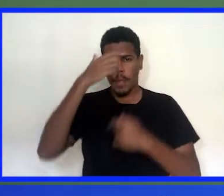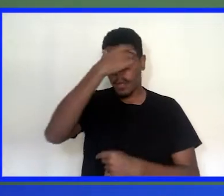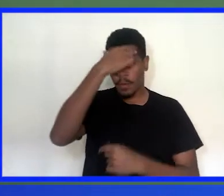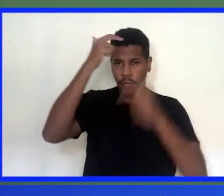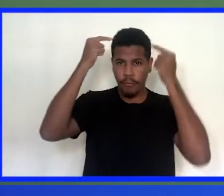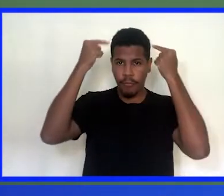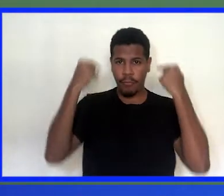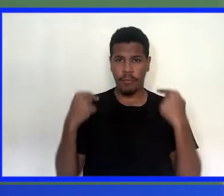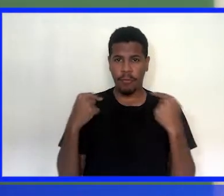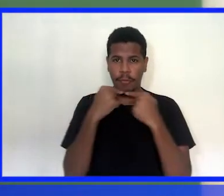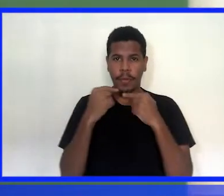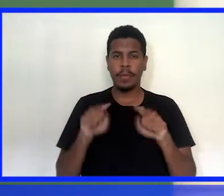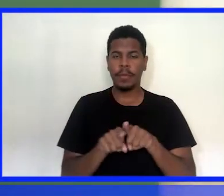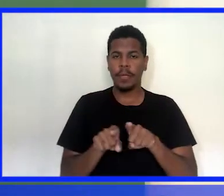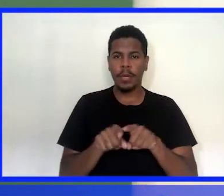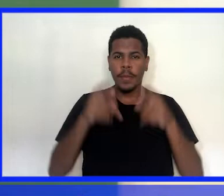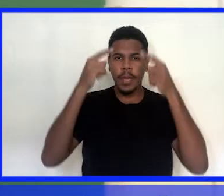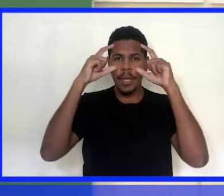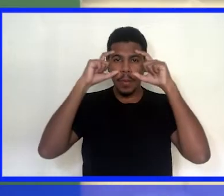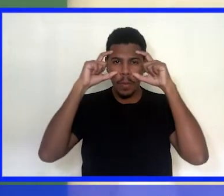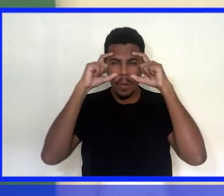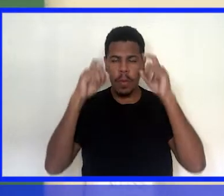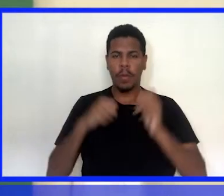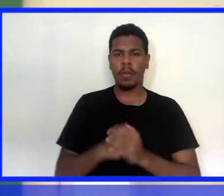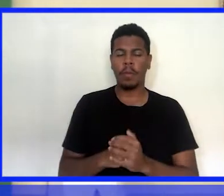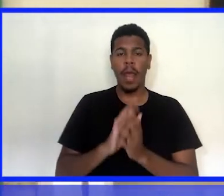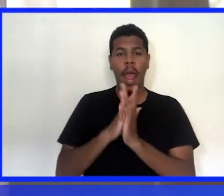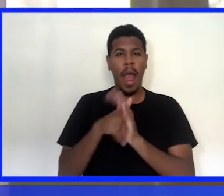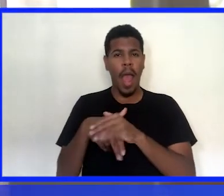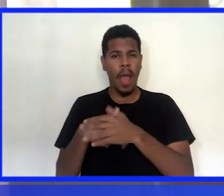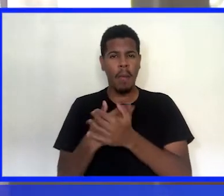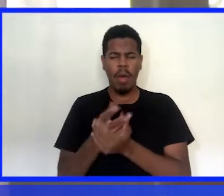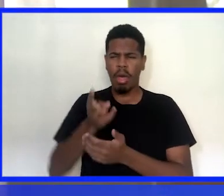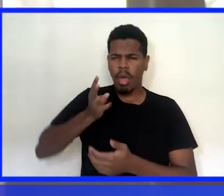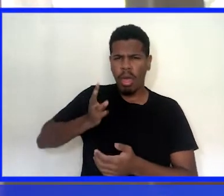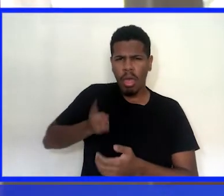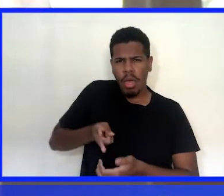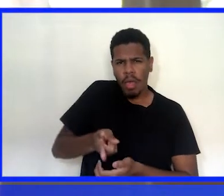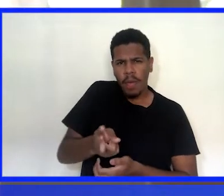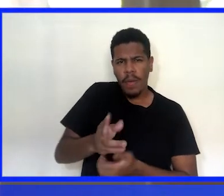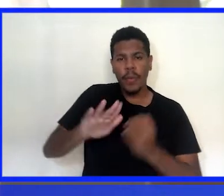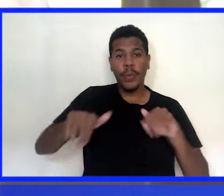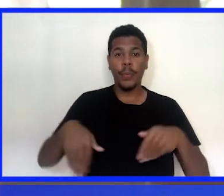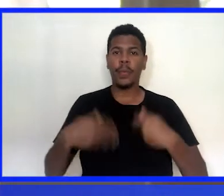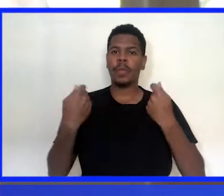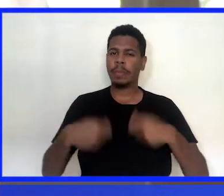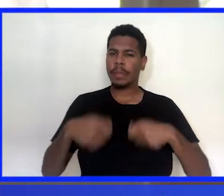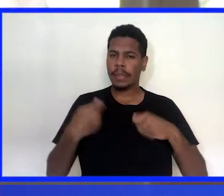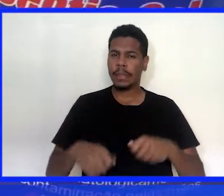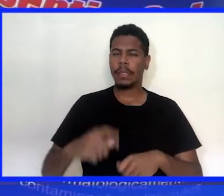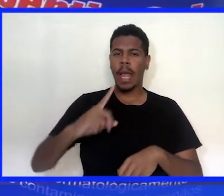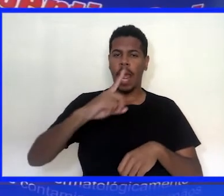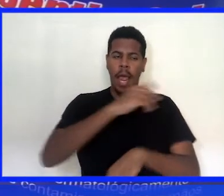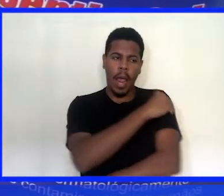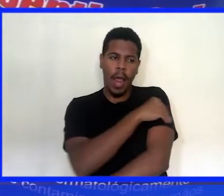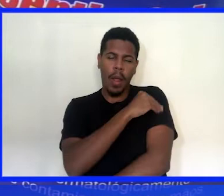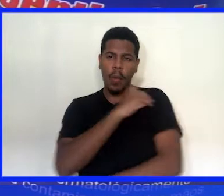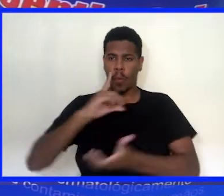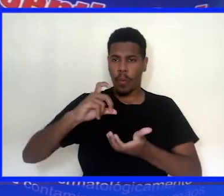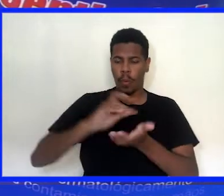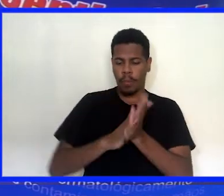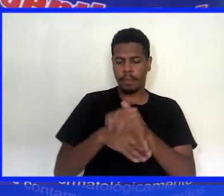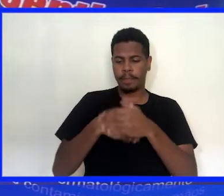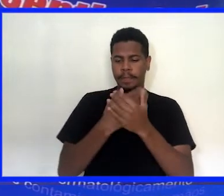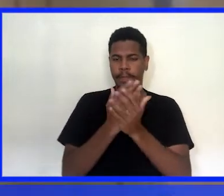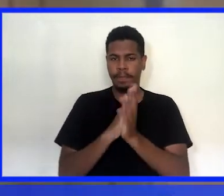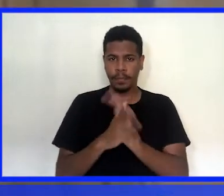face shield, óculos de proteção, a higienização das mãos sempre que for preciso, com álcool gel ou lavagem